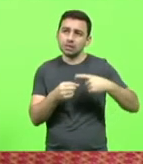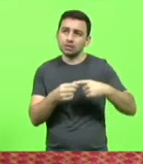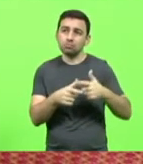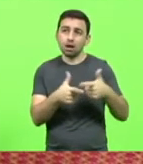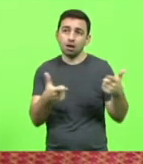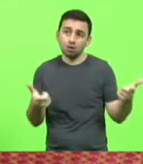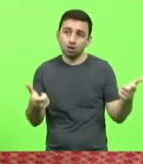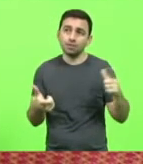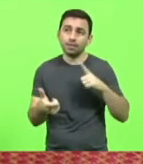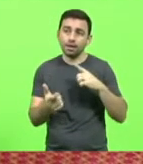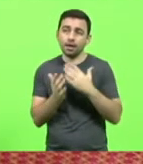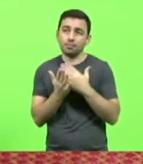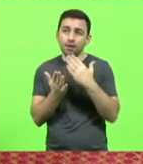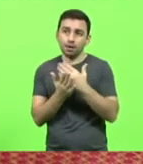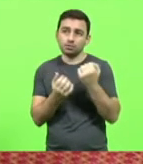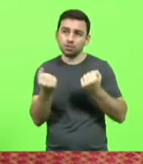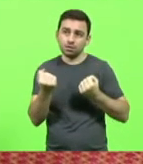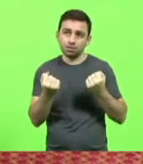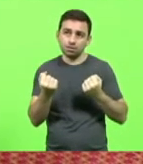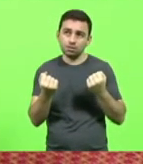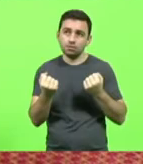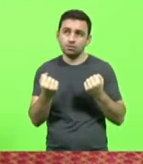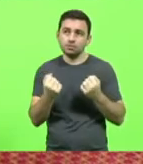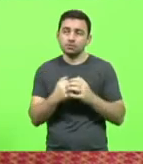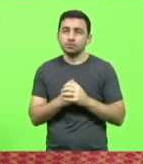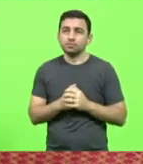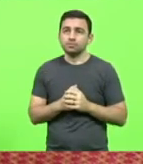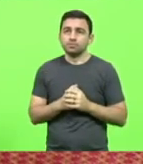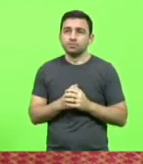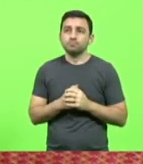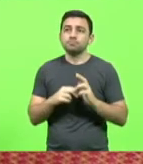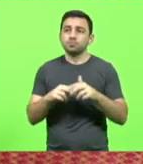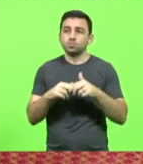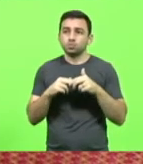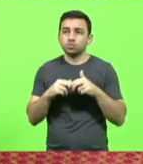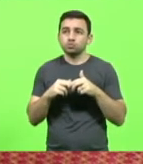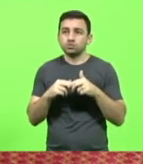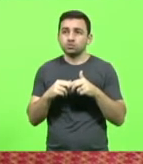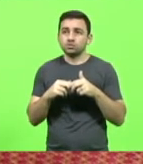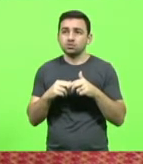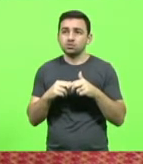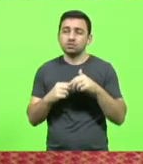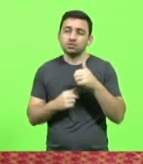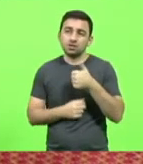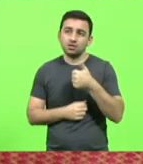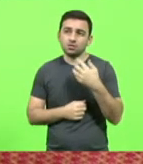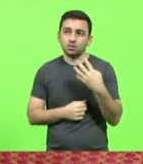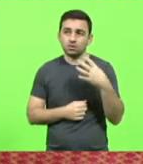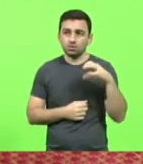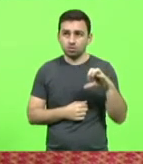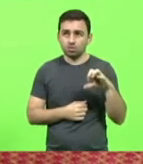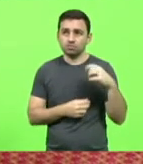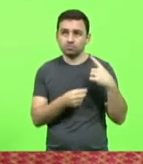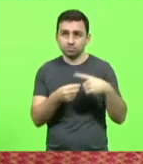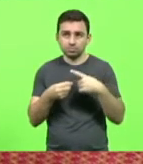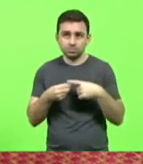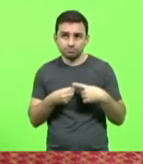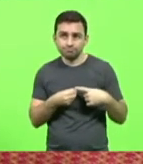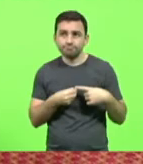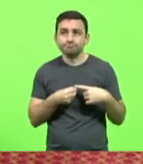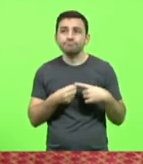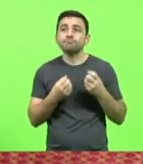receber mais de uma viatura, por isso essa 149 municípios e serão entregues